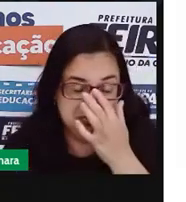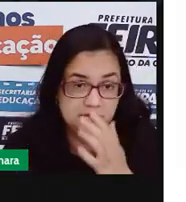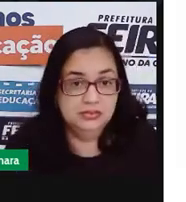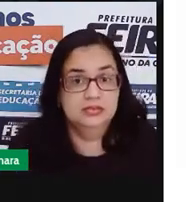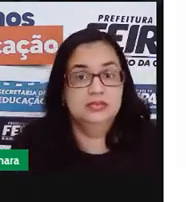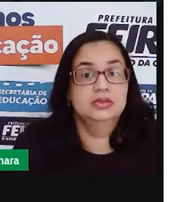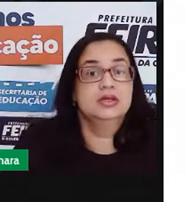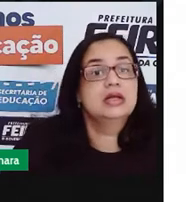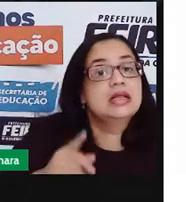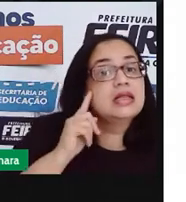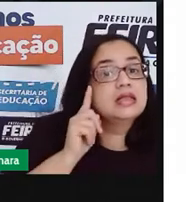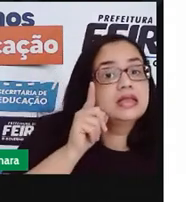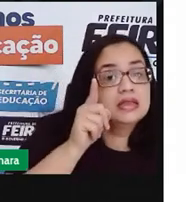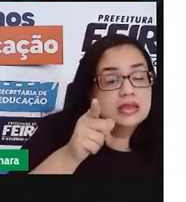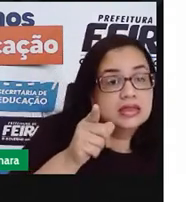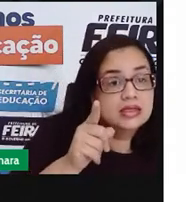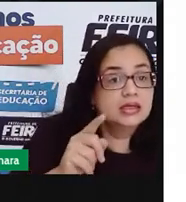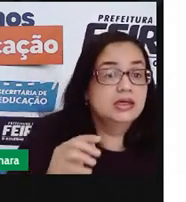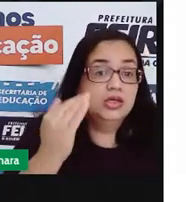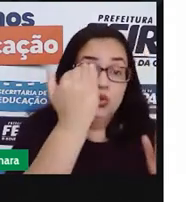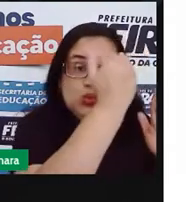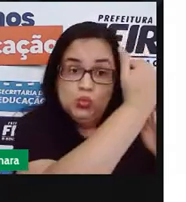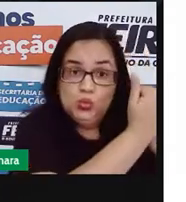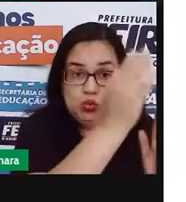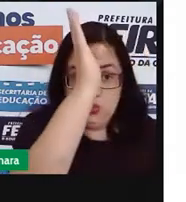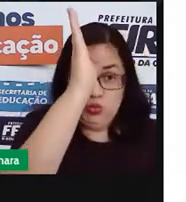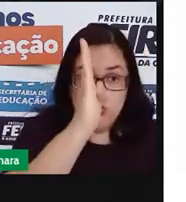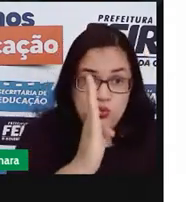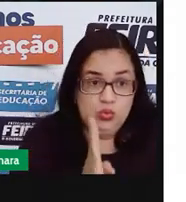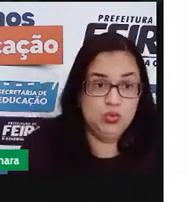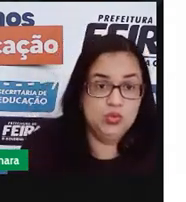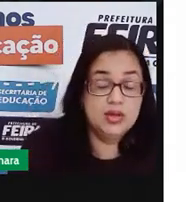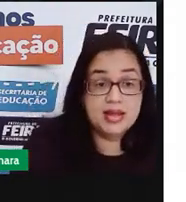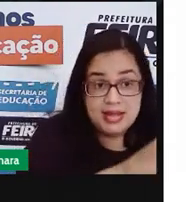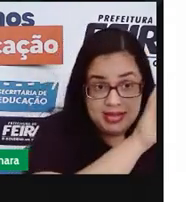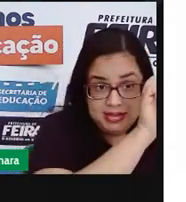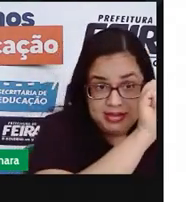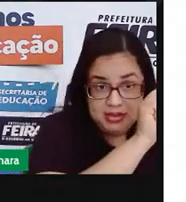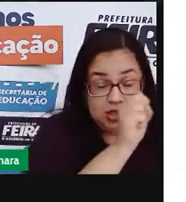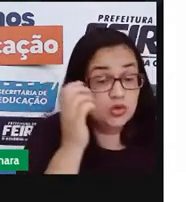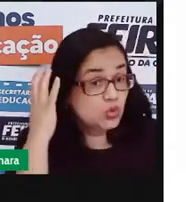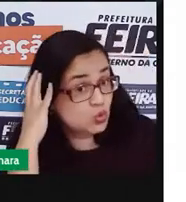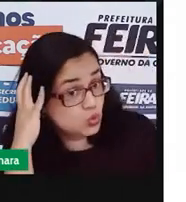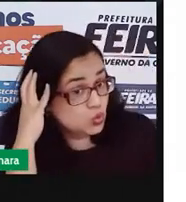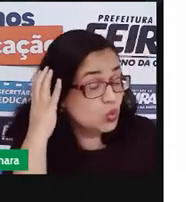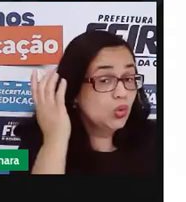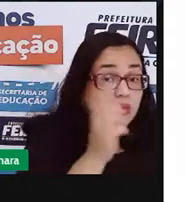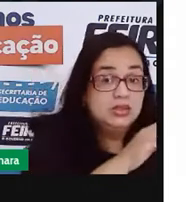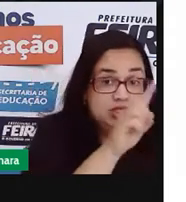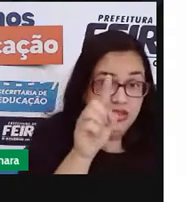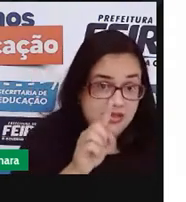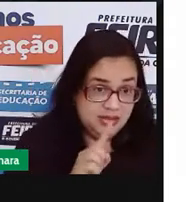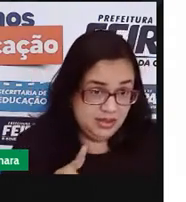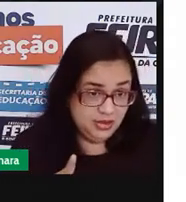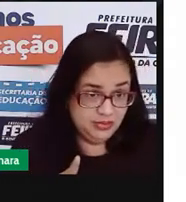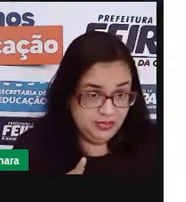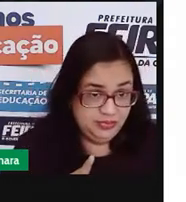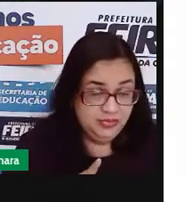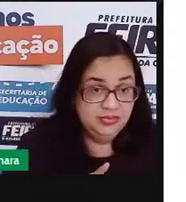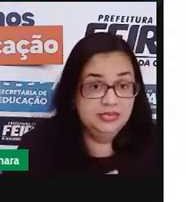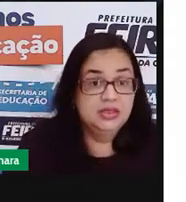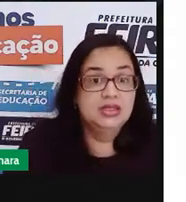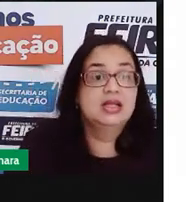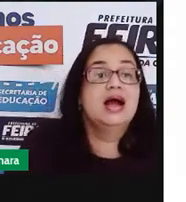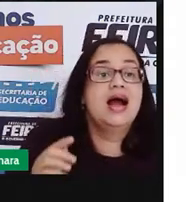Aí aqui, nós vamos colocar S com som de Z. Como é o caso de